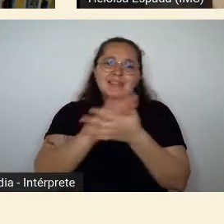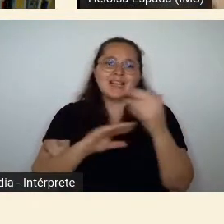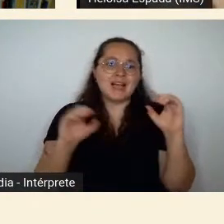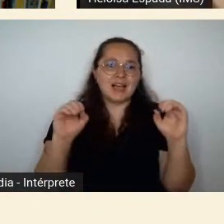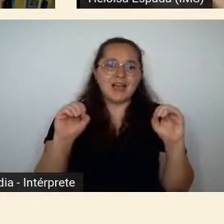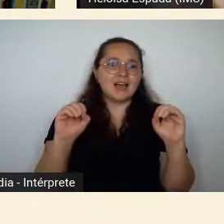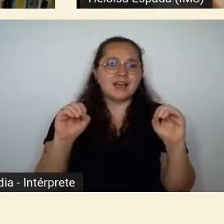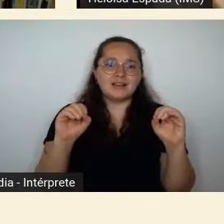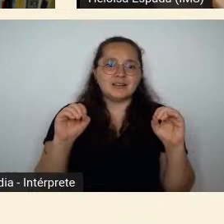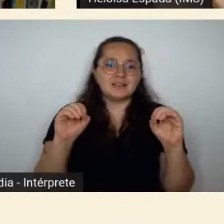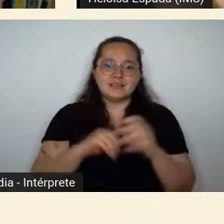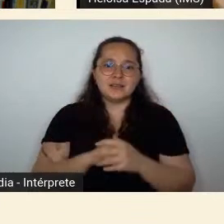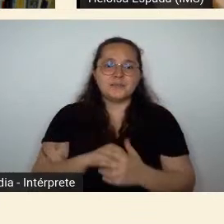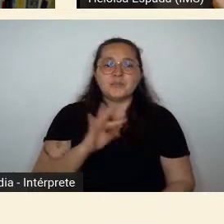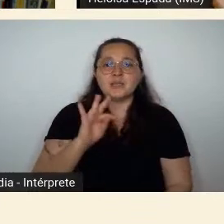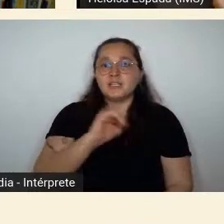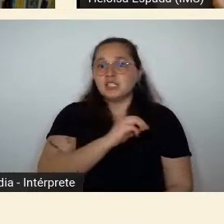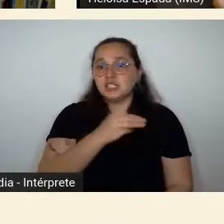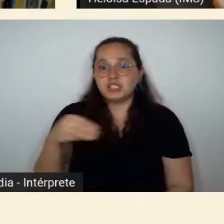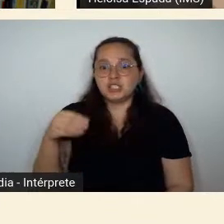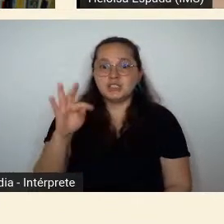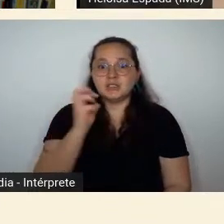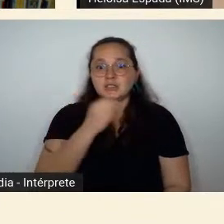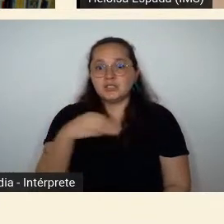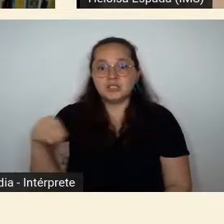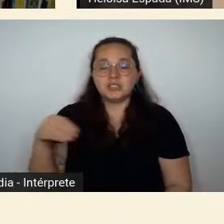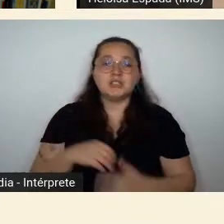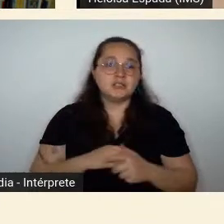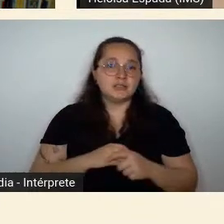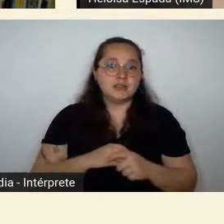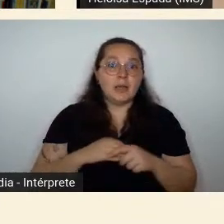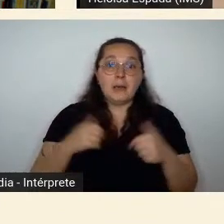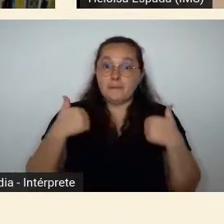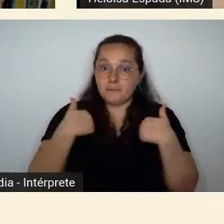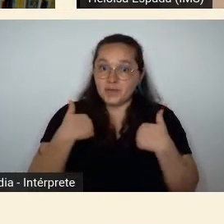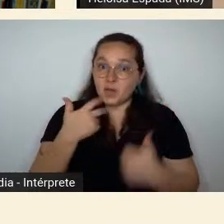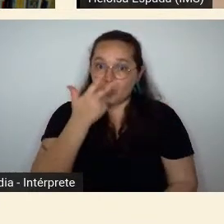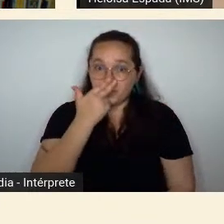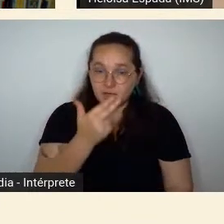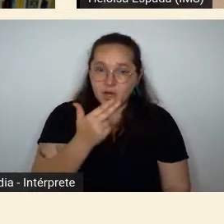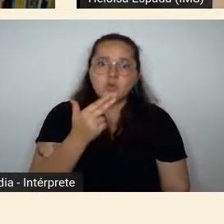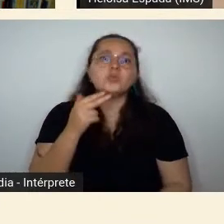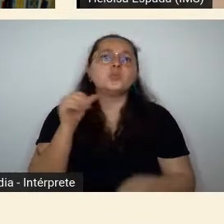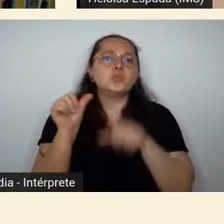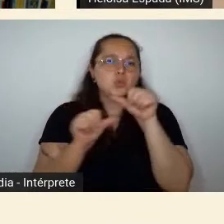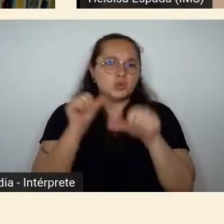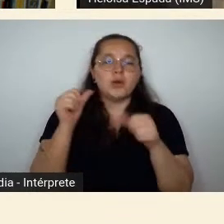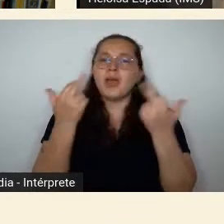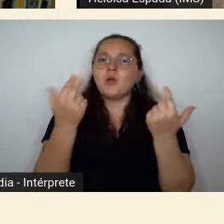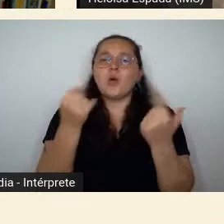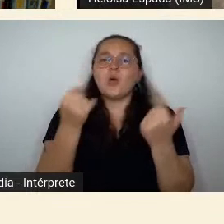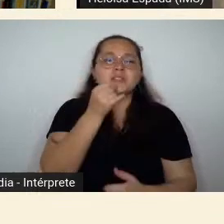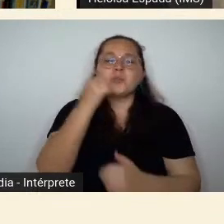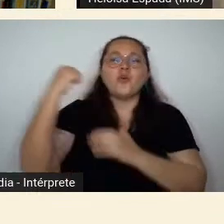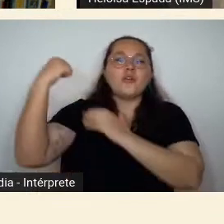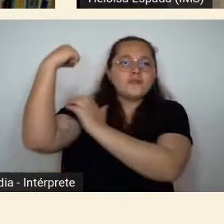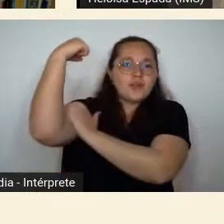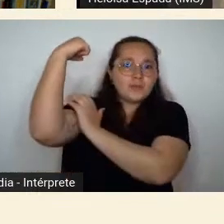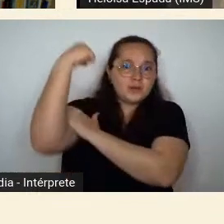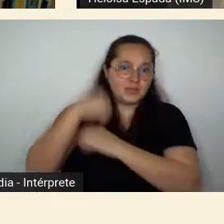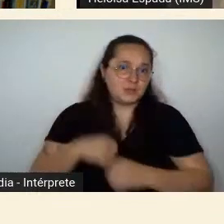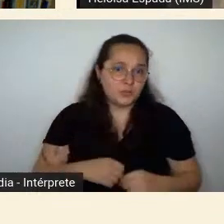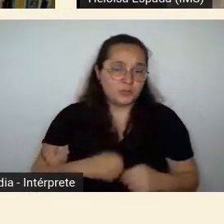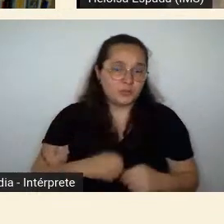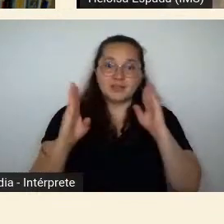Hergê enfim eu acho que o ponto de vista mudou é que nem o problema do feminismo que desde a década de